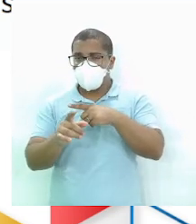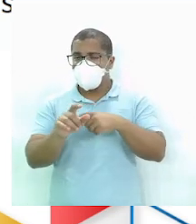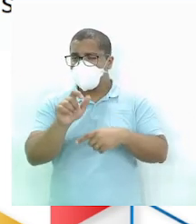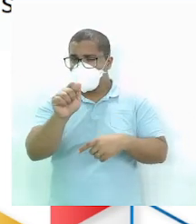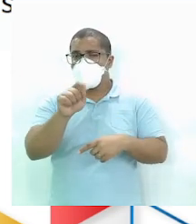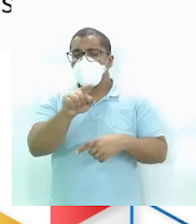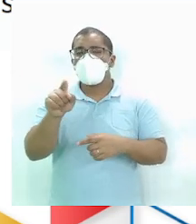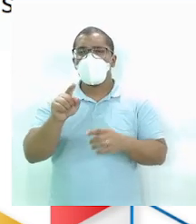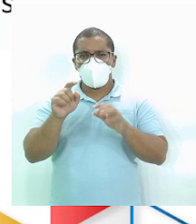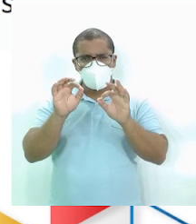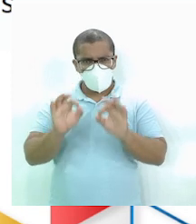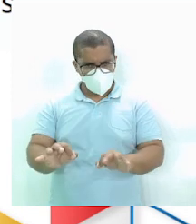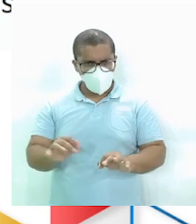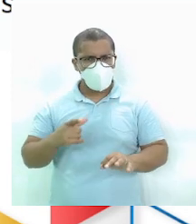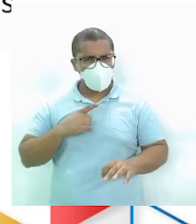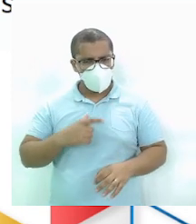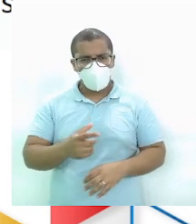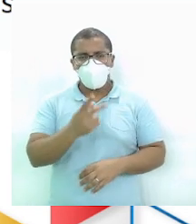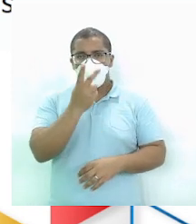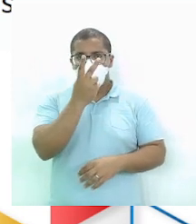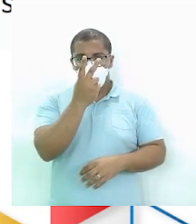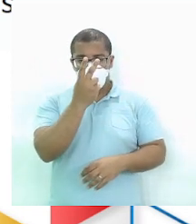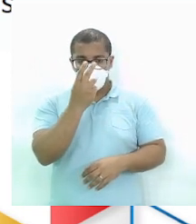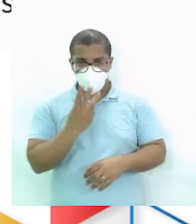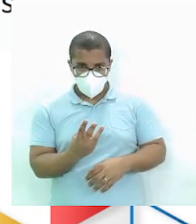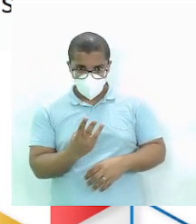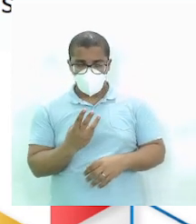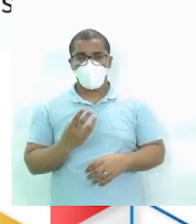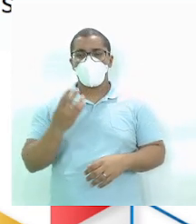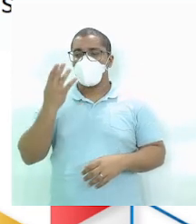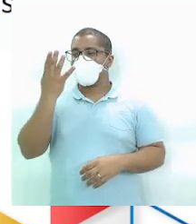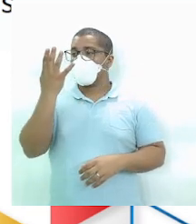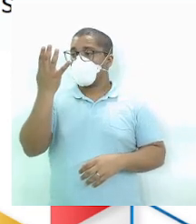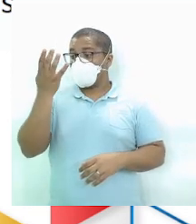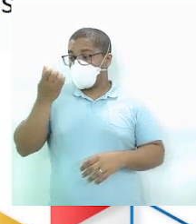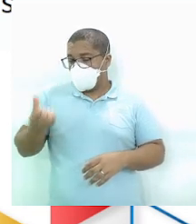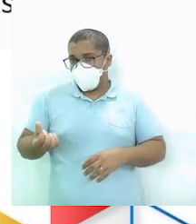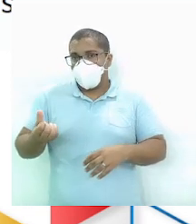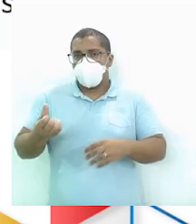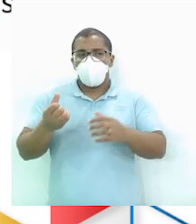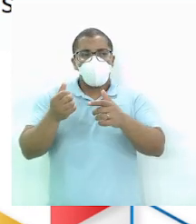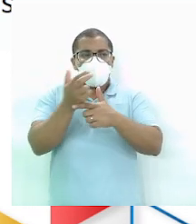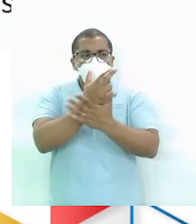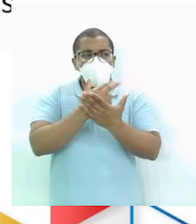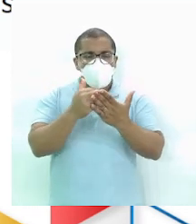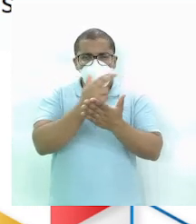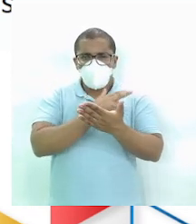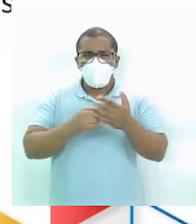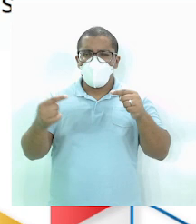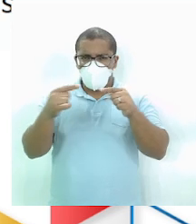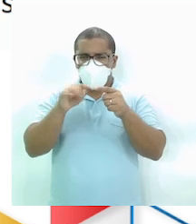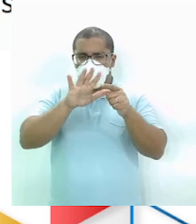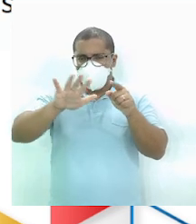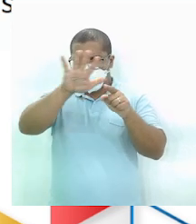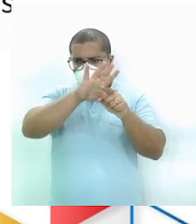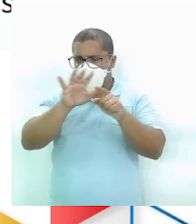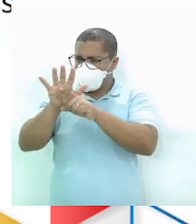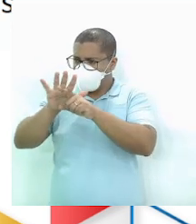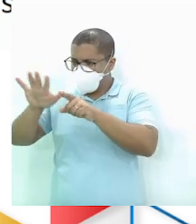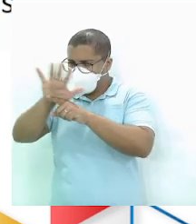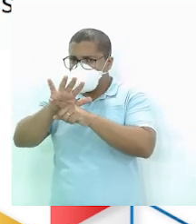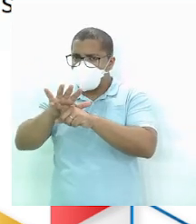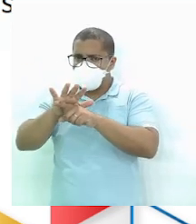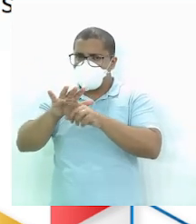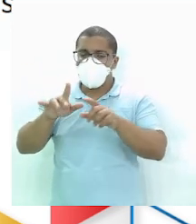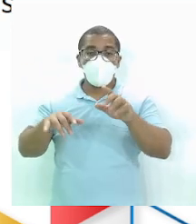Dois terços E quatro sextos De uma mesma figura Representa A mesma região Dessa figura Item B